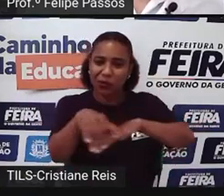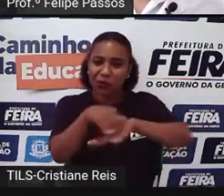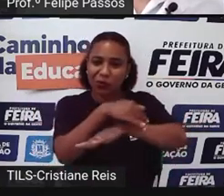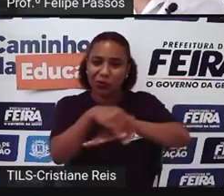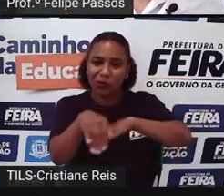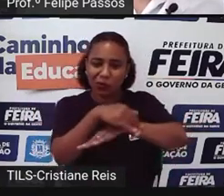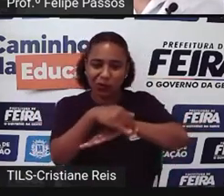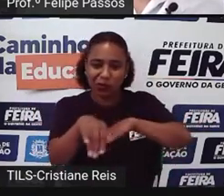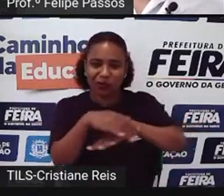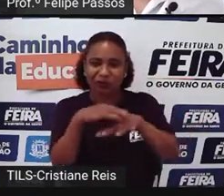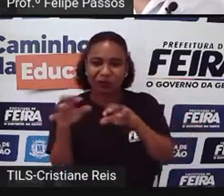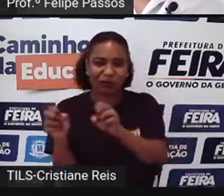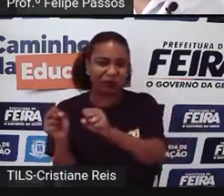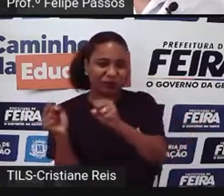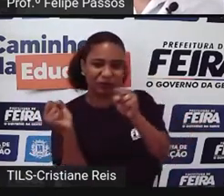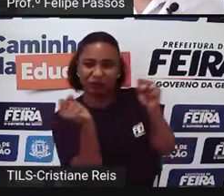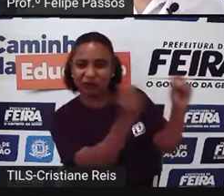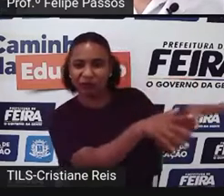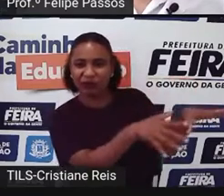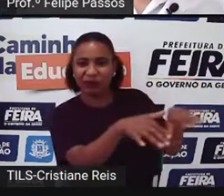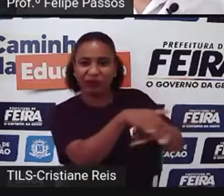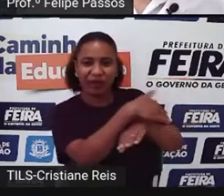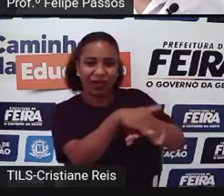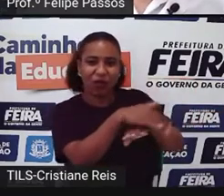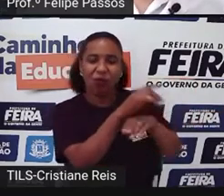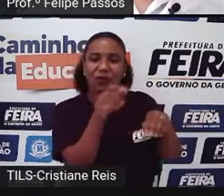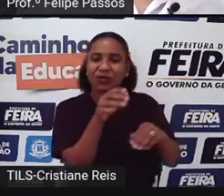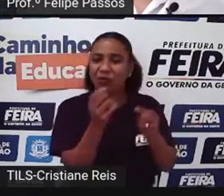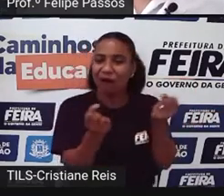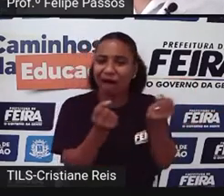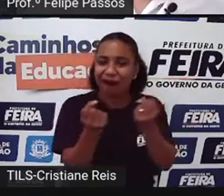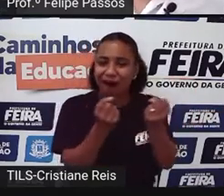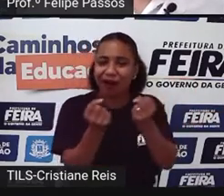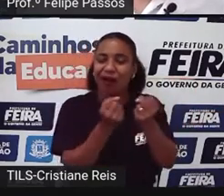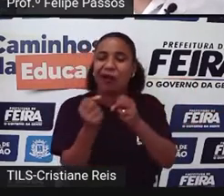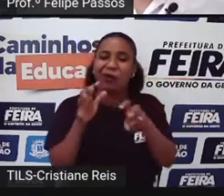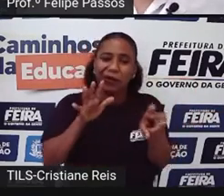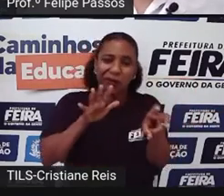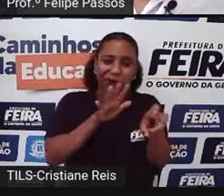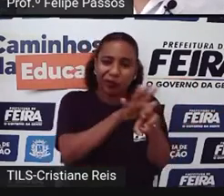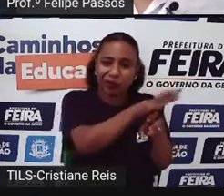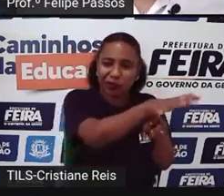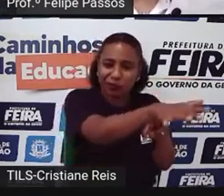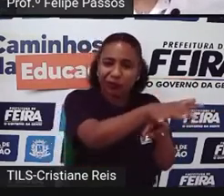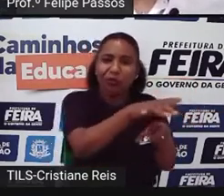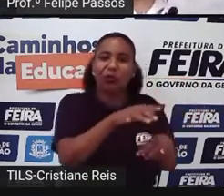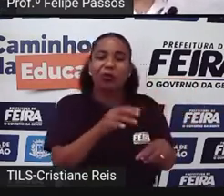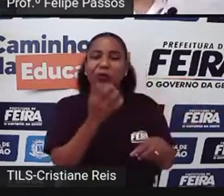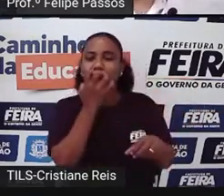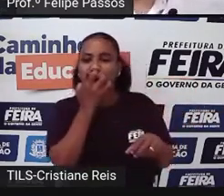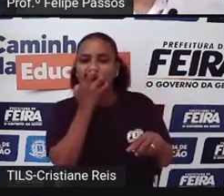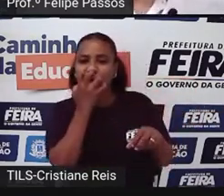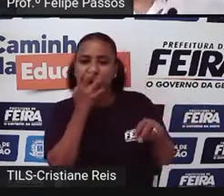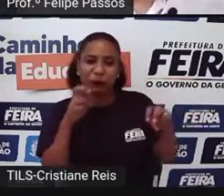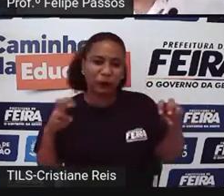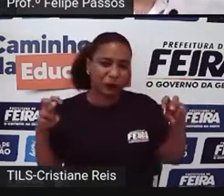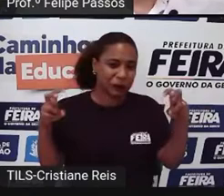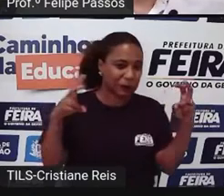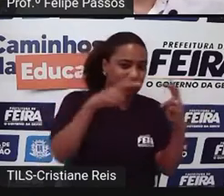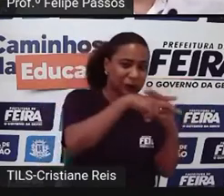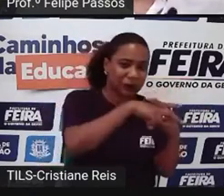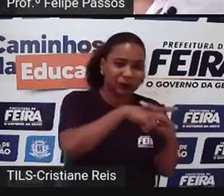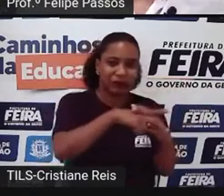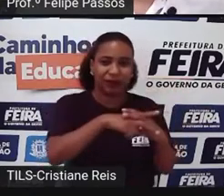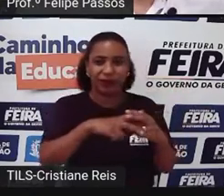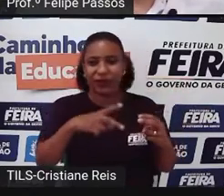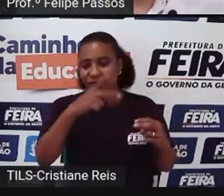Sabe? O animal na rua Ele pode ser atropelado Ele pode ser Atacado por outro cachorro Ele pode ser maltratado Por outra Por uma